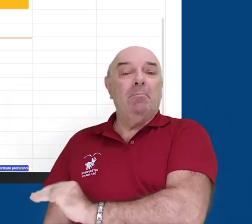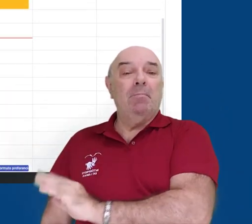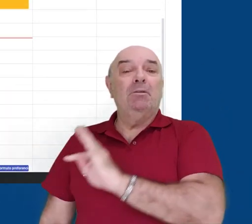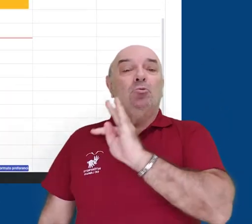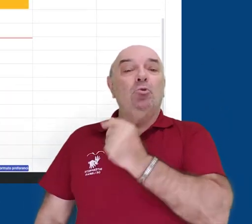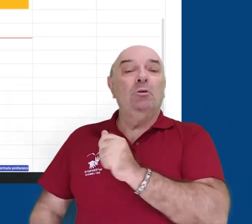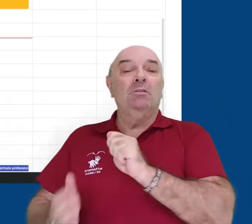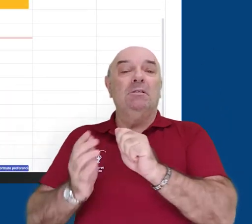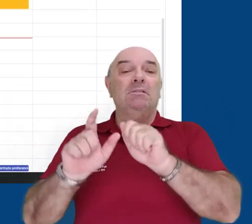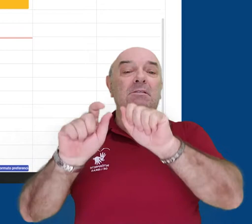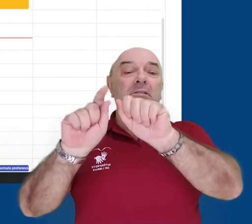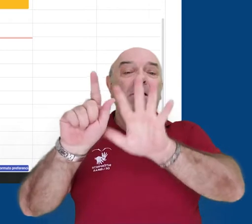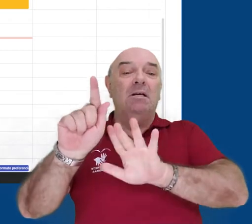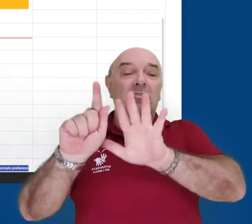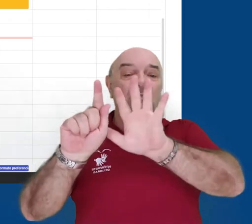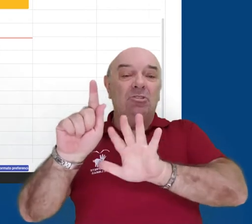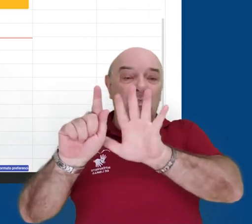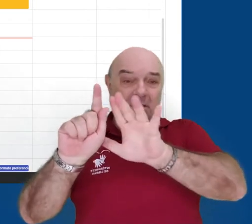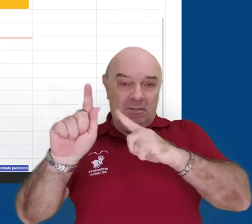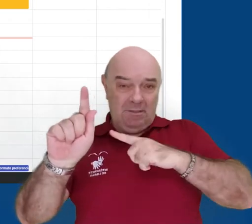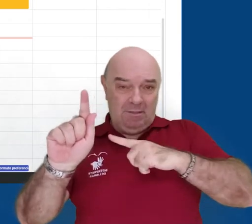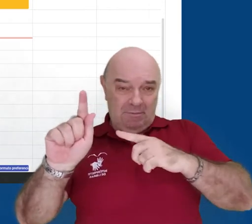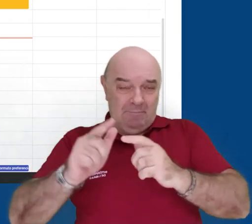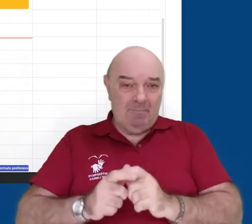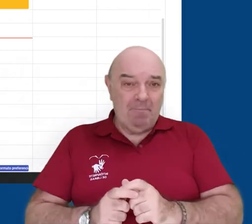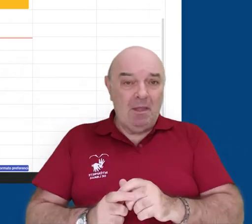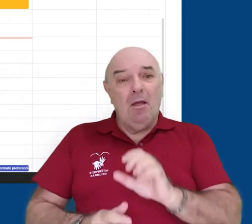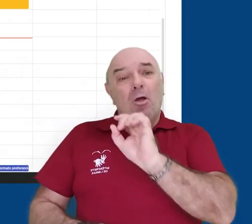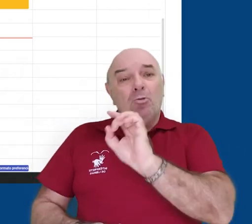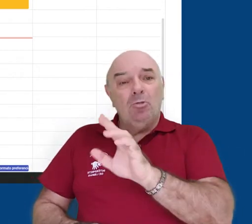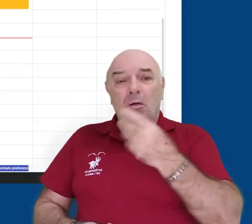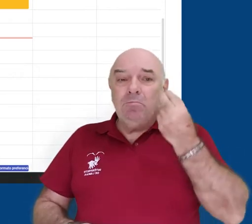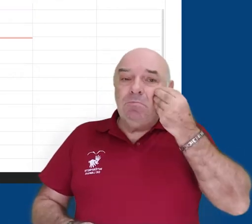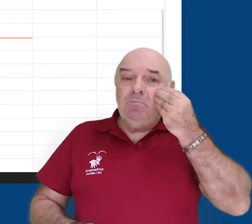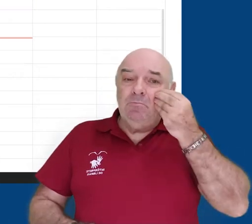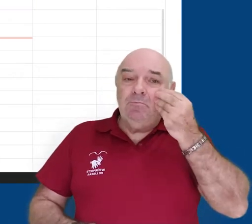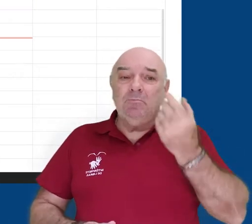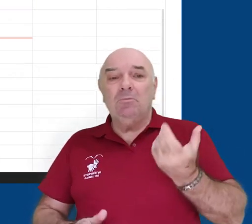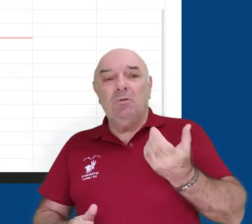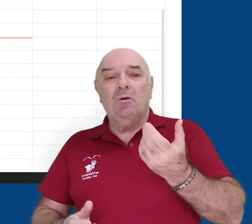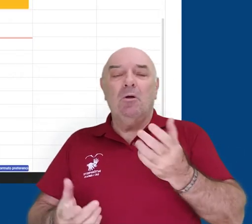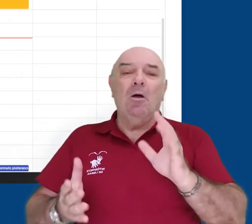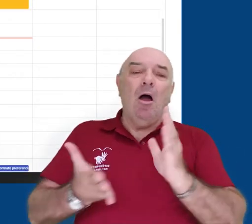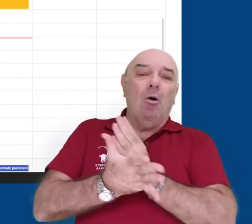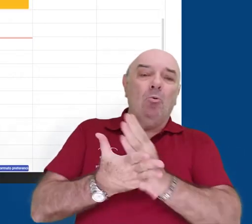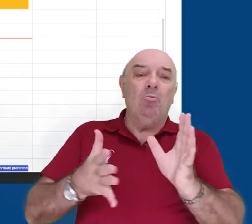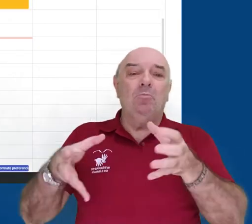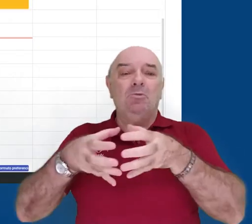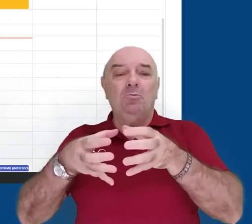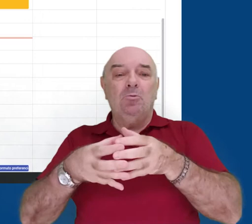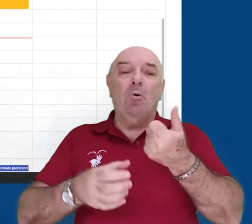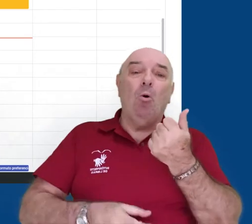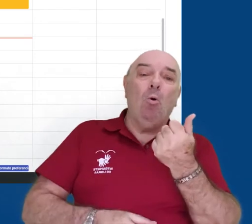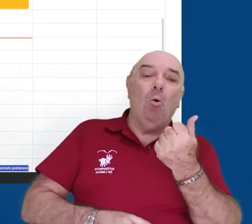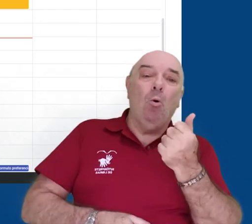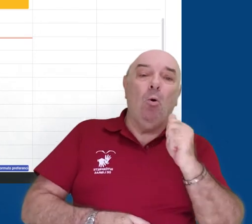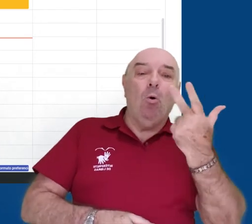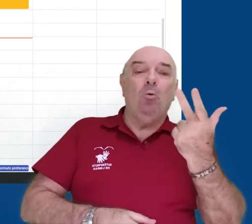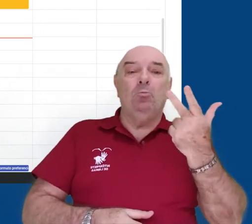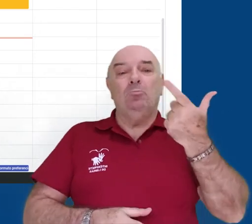agendas. Se quisermos, podemos deixar visíveis apenas os eventos de uma das nossas turmas ou de todas elas.